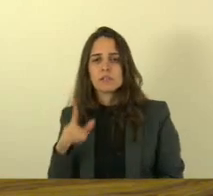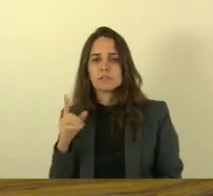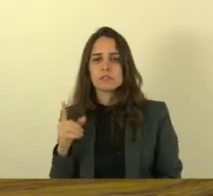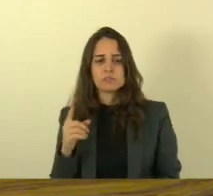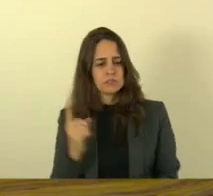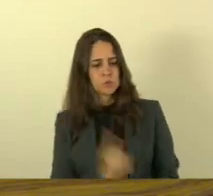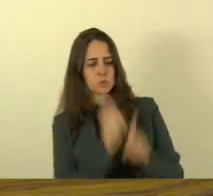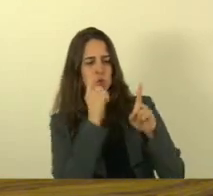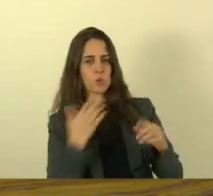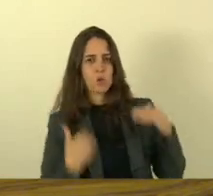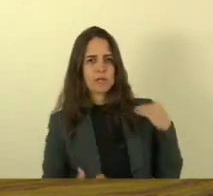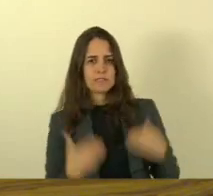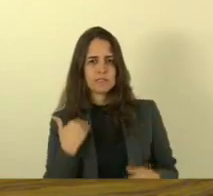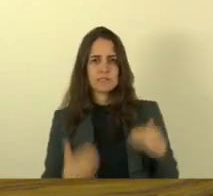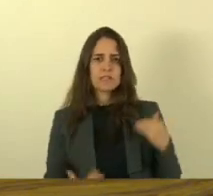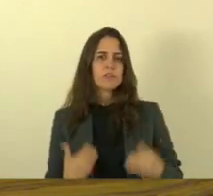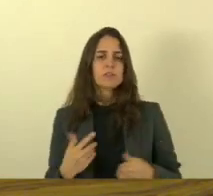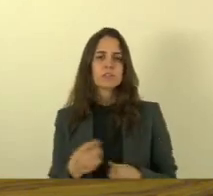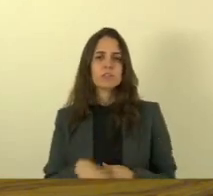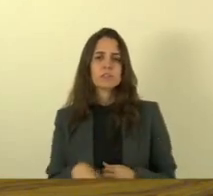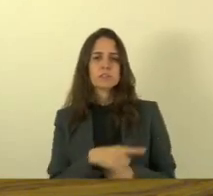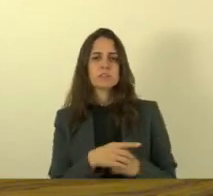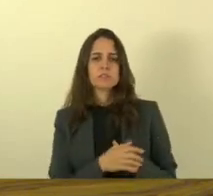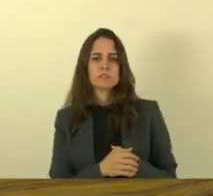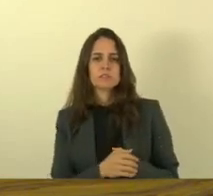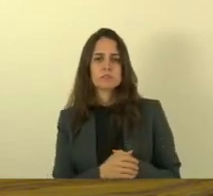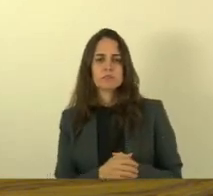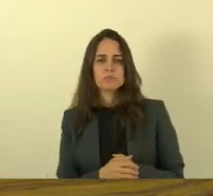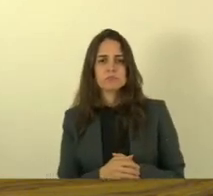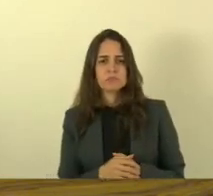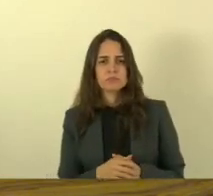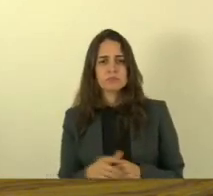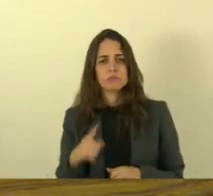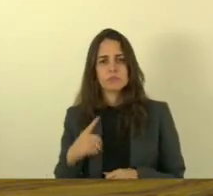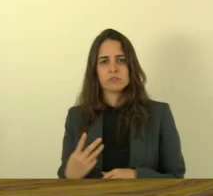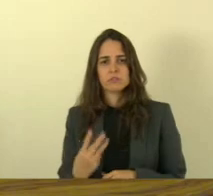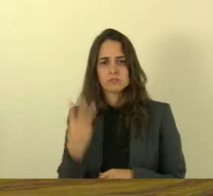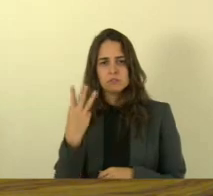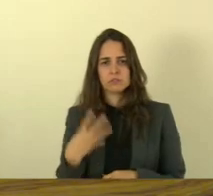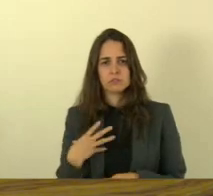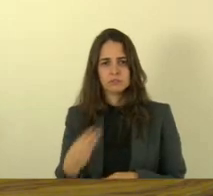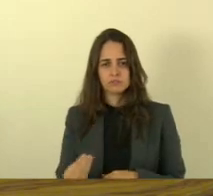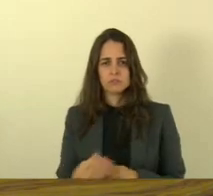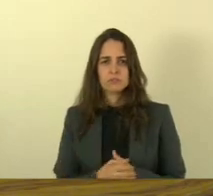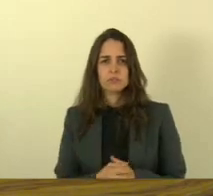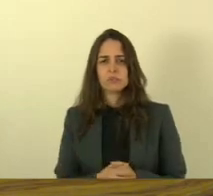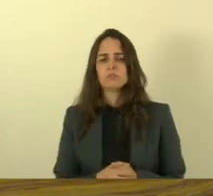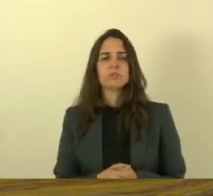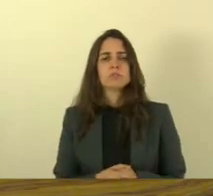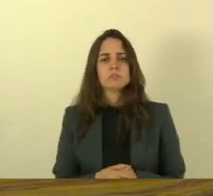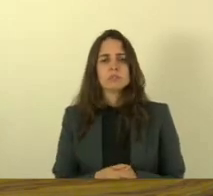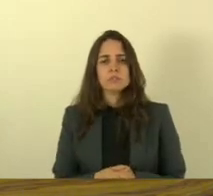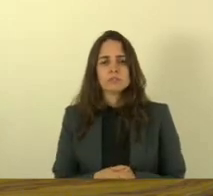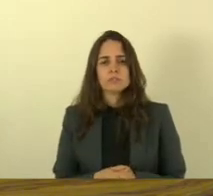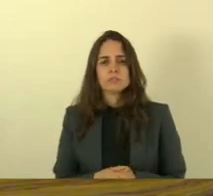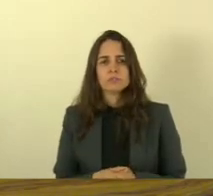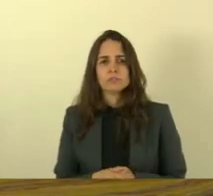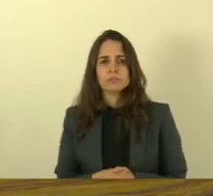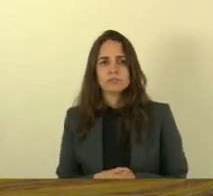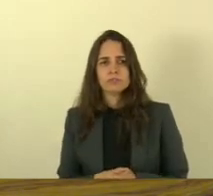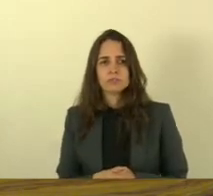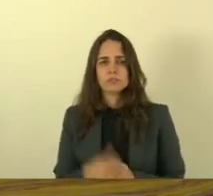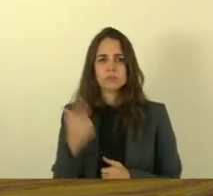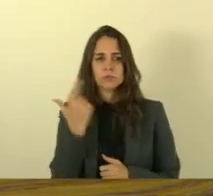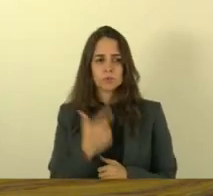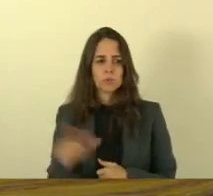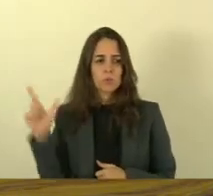este corpo e também tem uma família aí com três crianças que ficam impactadas com toda essa situação um